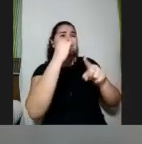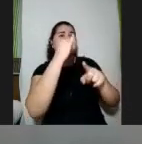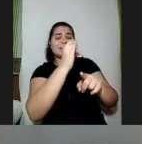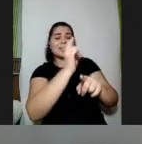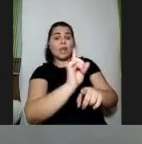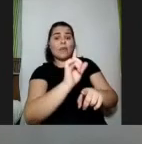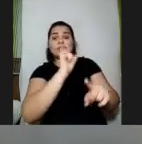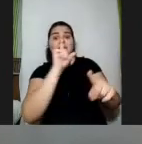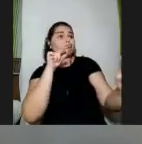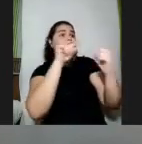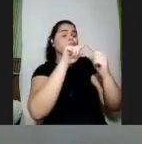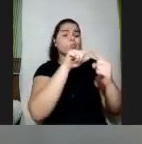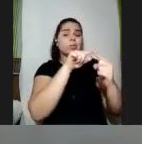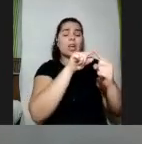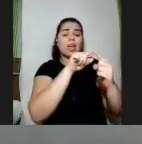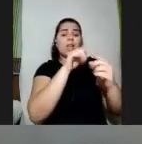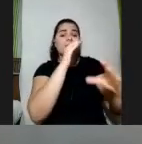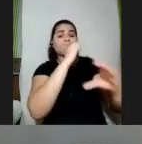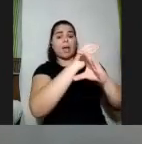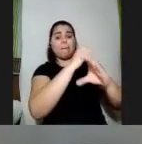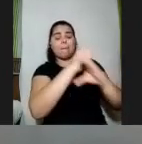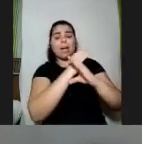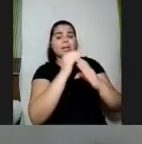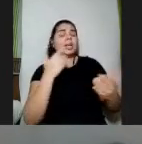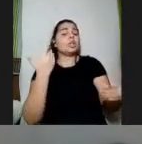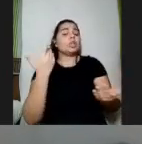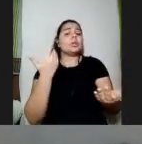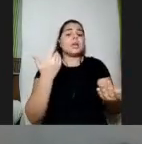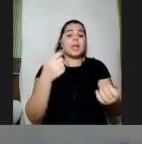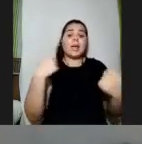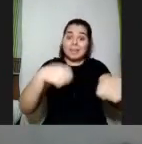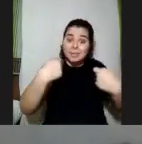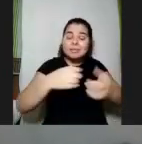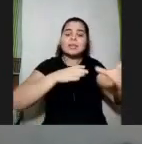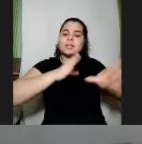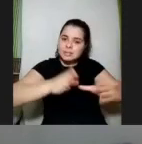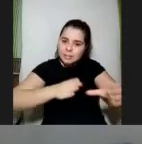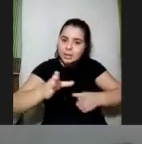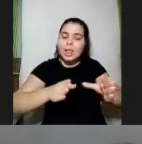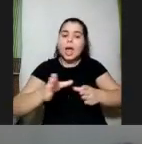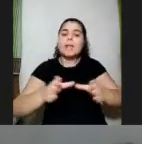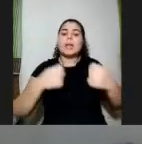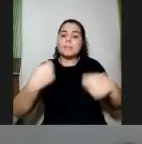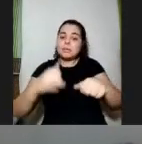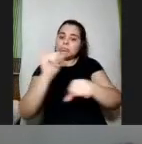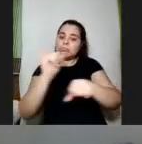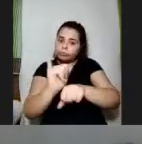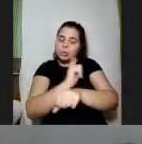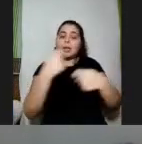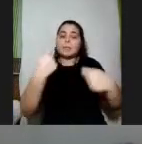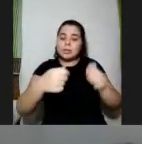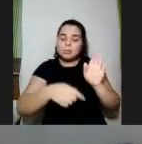ela ela vai ficar escanteada por quê? porque ela precisa da tal da acessibilidade ela precisa das tais ajudas técnicas